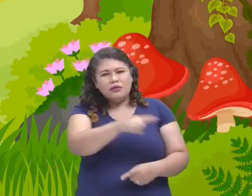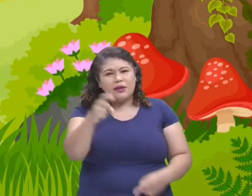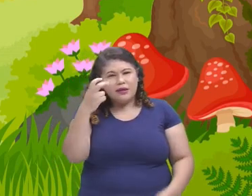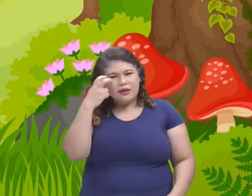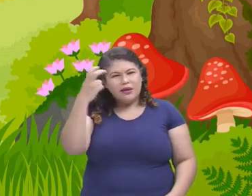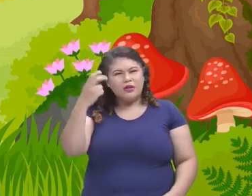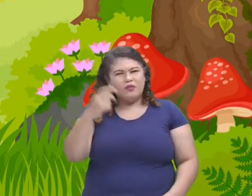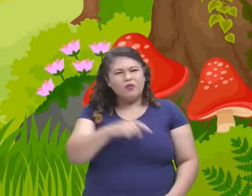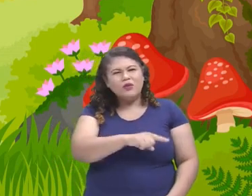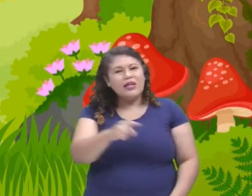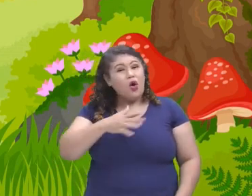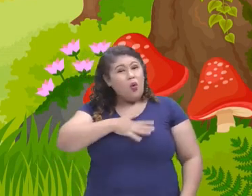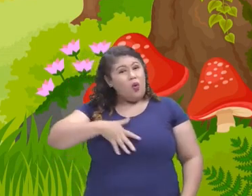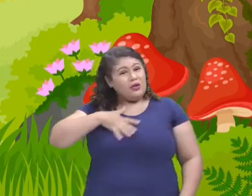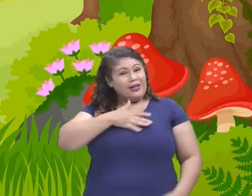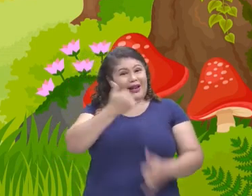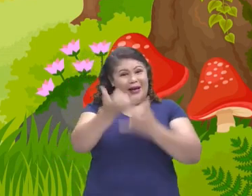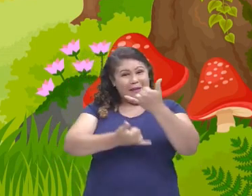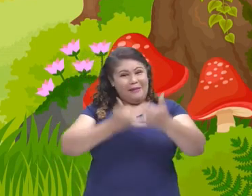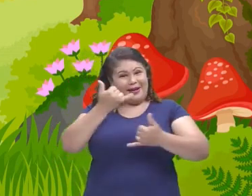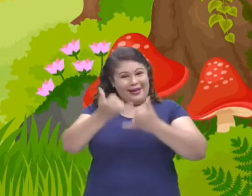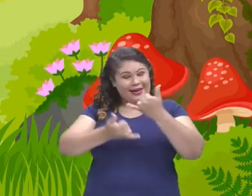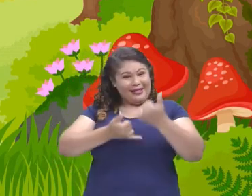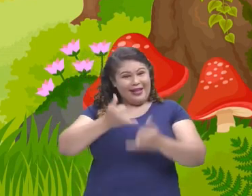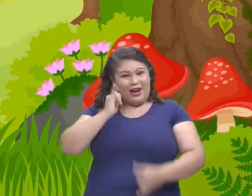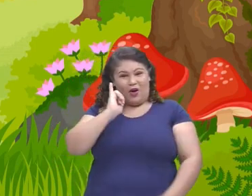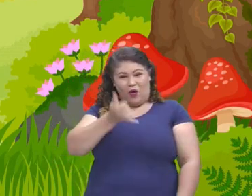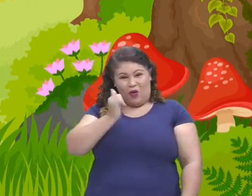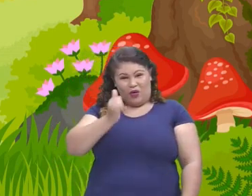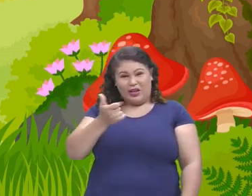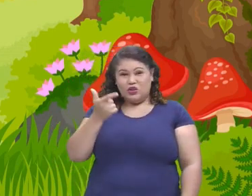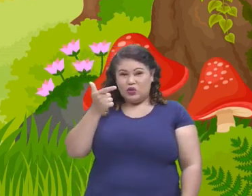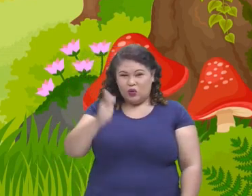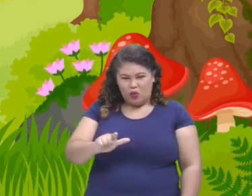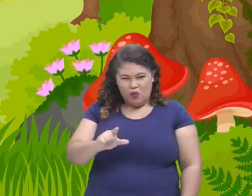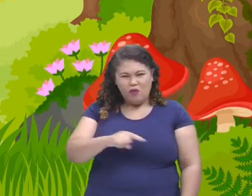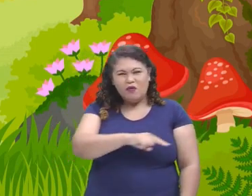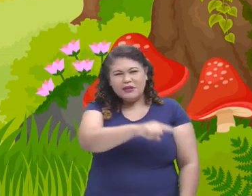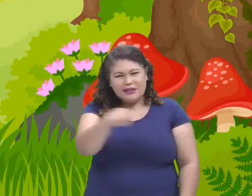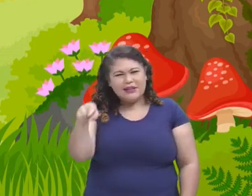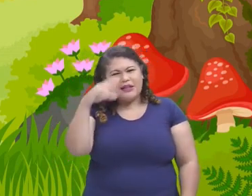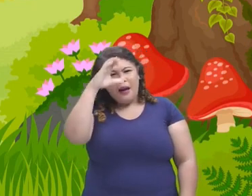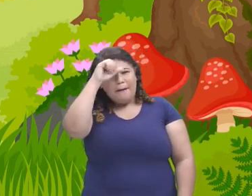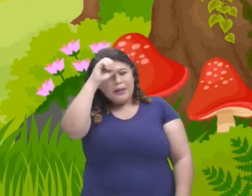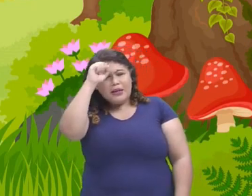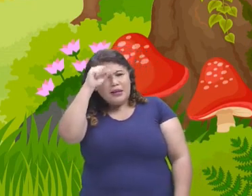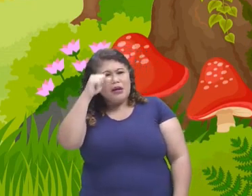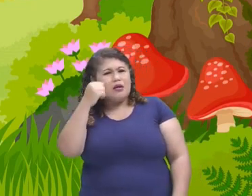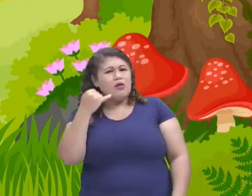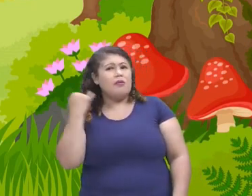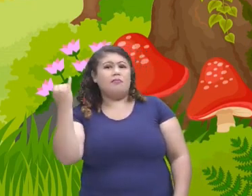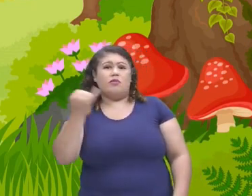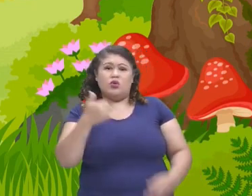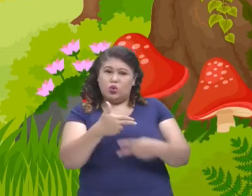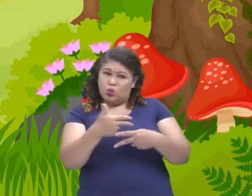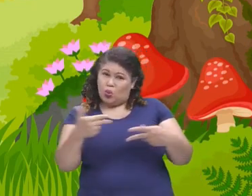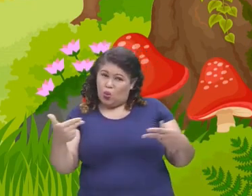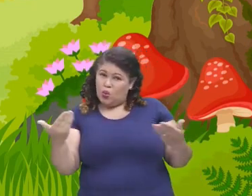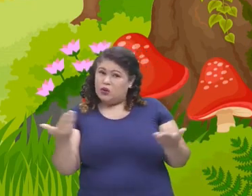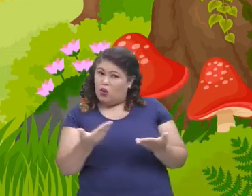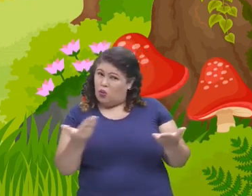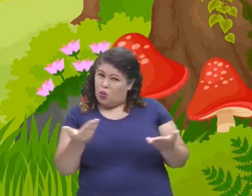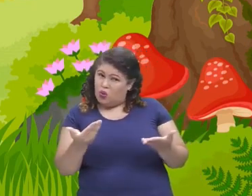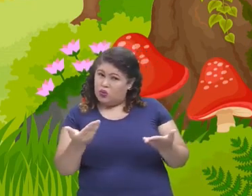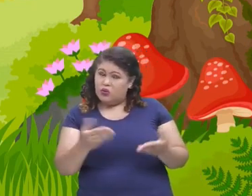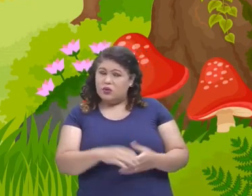reconto? Sim, crianças. Vocês aprenderam algumas coisas importantes na nossa aula de hoje? Sim,